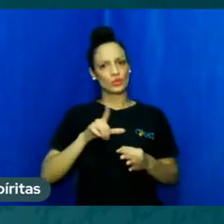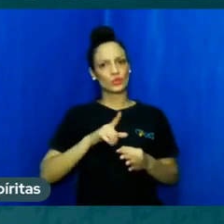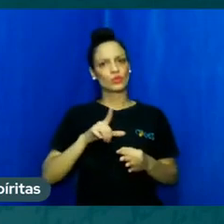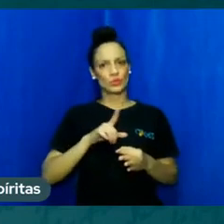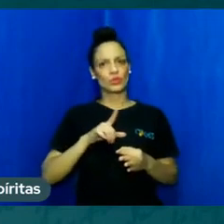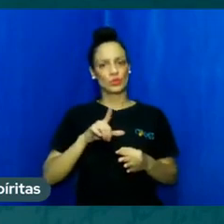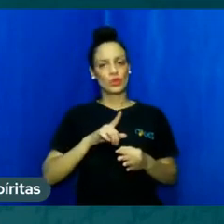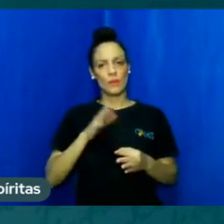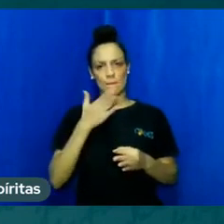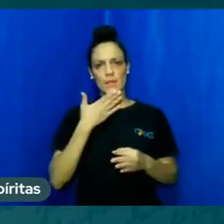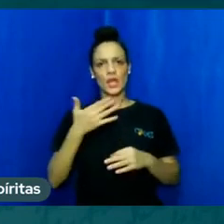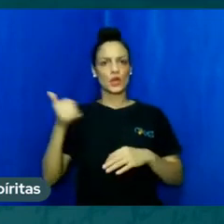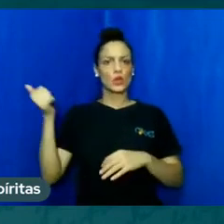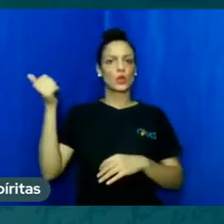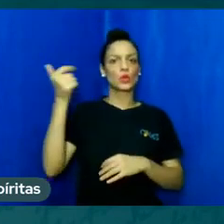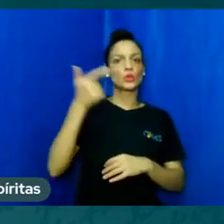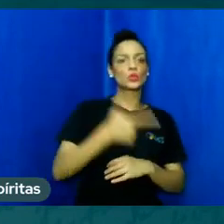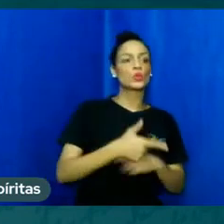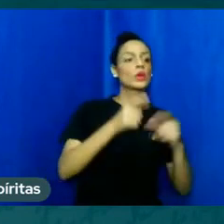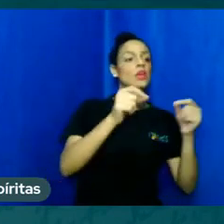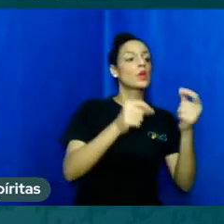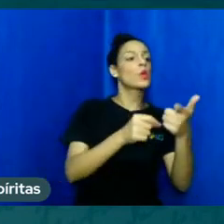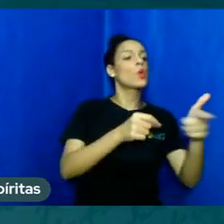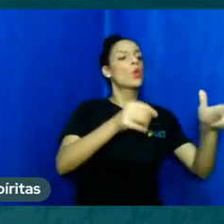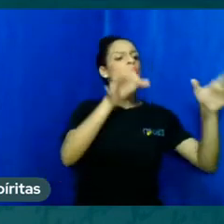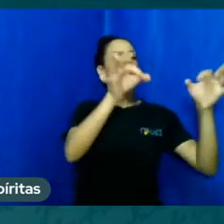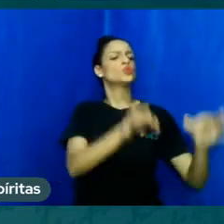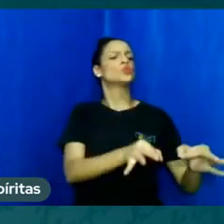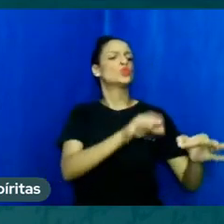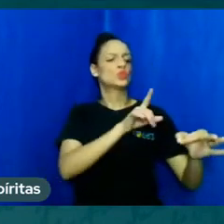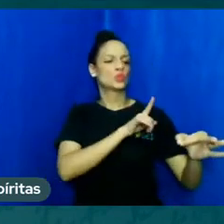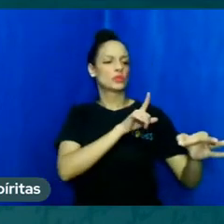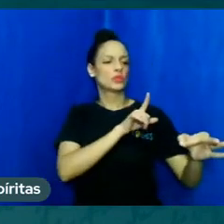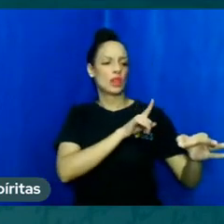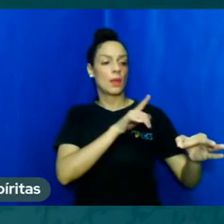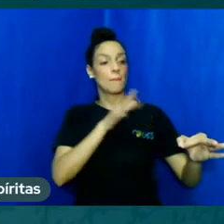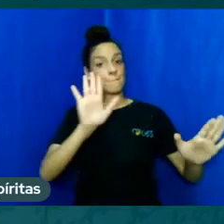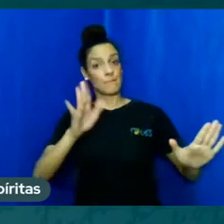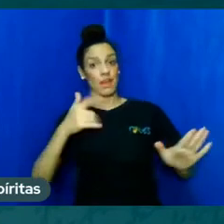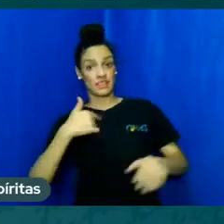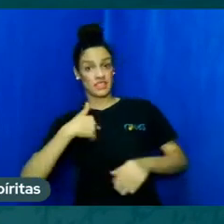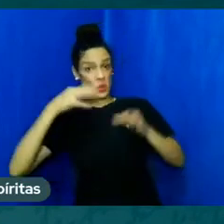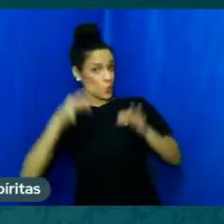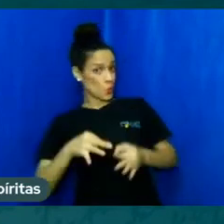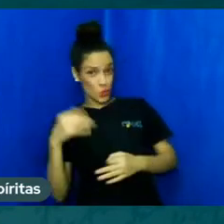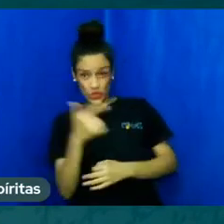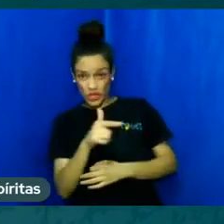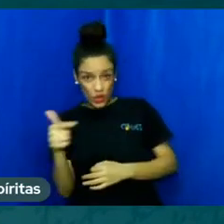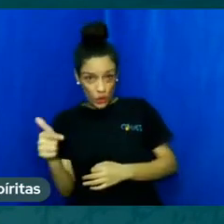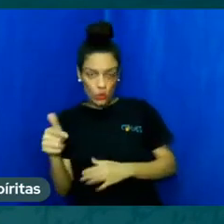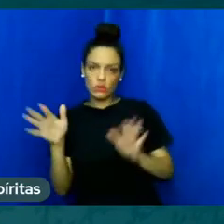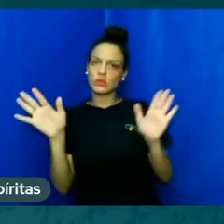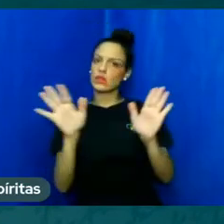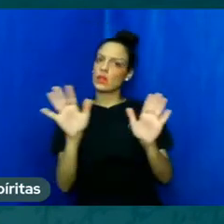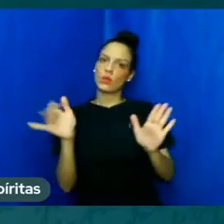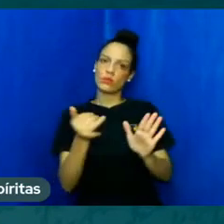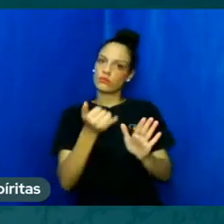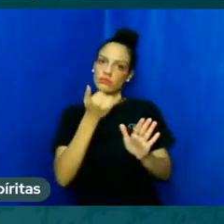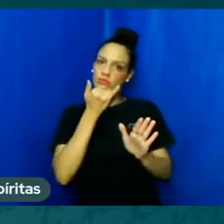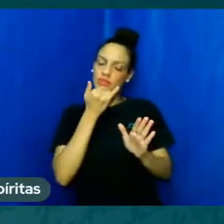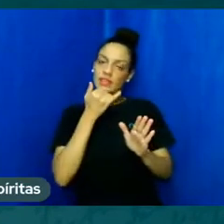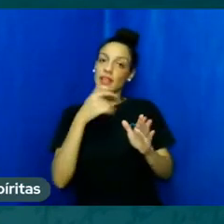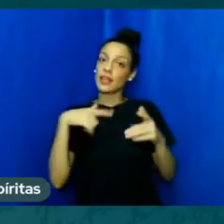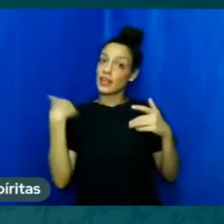deixar que outros sejam e nós não então sejamos justos mas é preciso perceber que a ideia de justiça trazida pelo